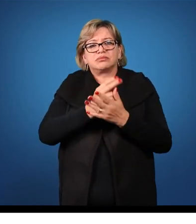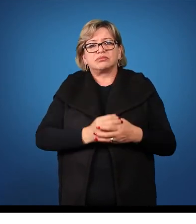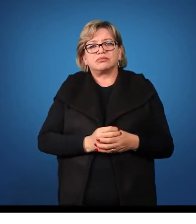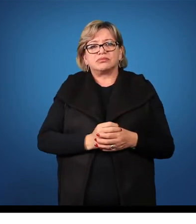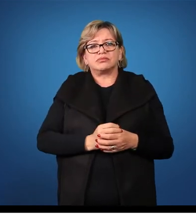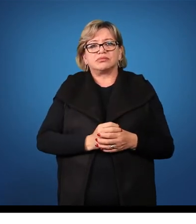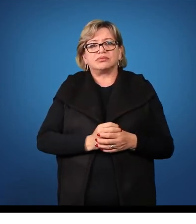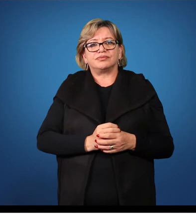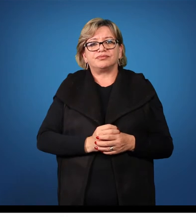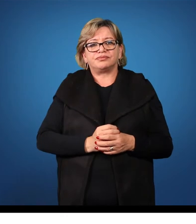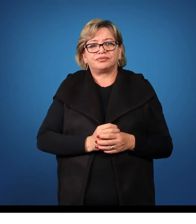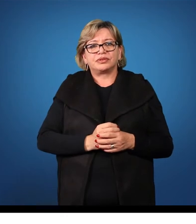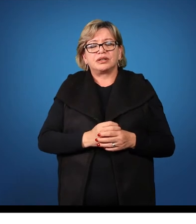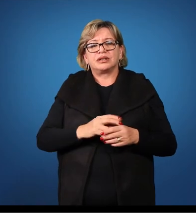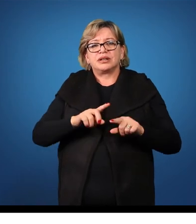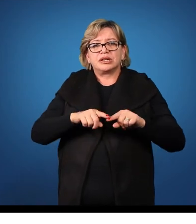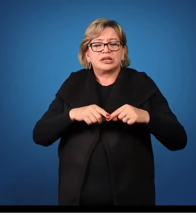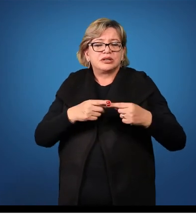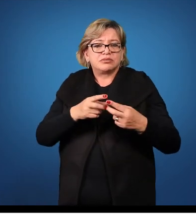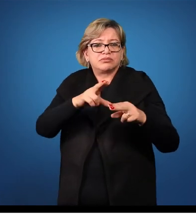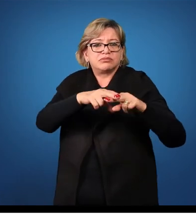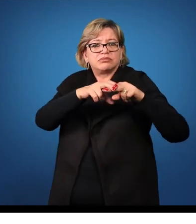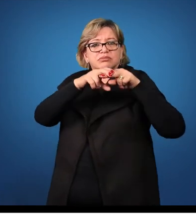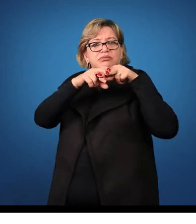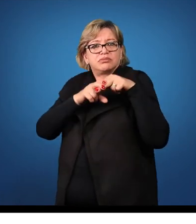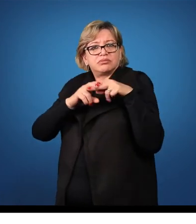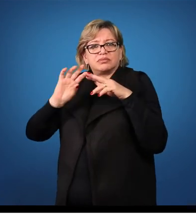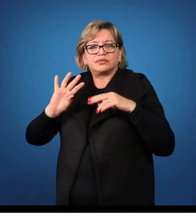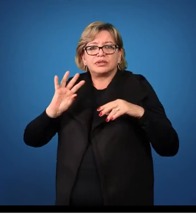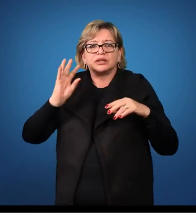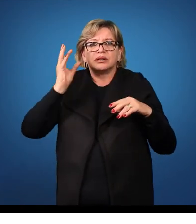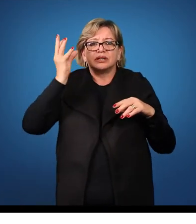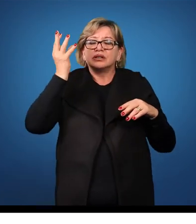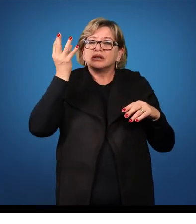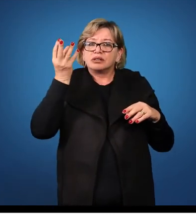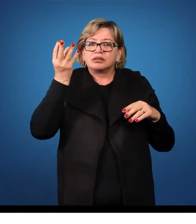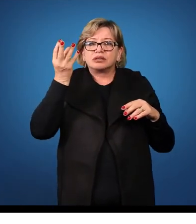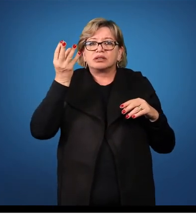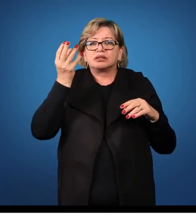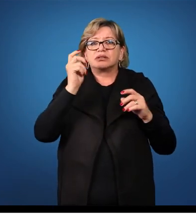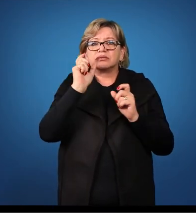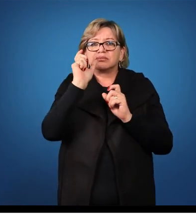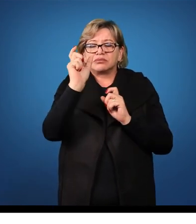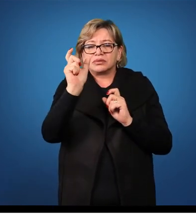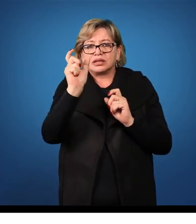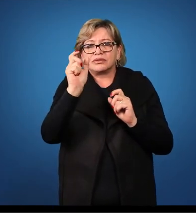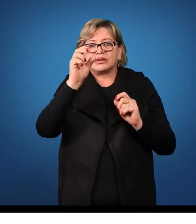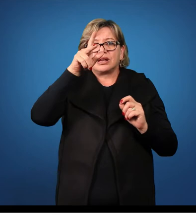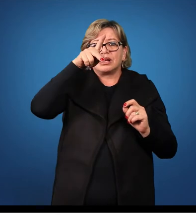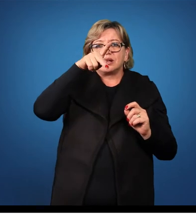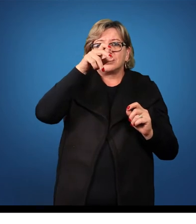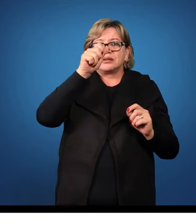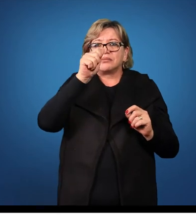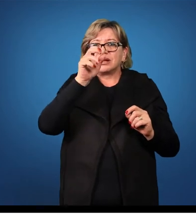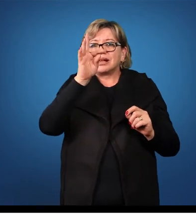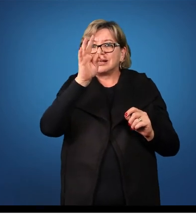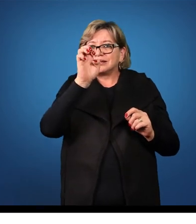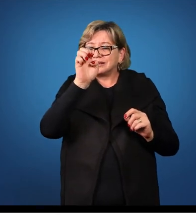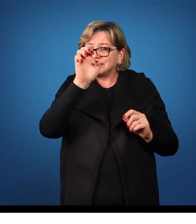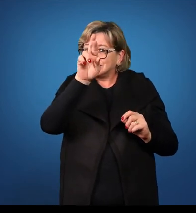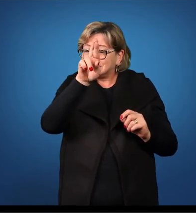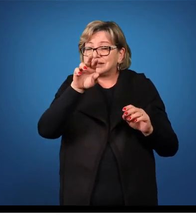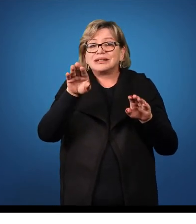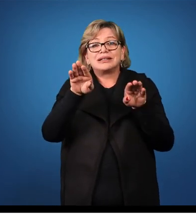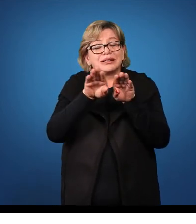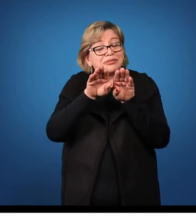PATRES PATRIBUS. Assim, acontece com a palavra PATER, MATER, que significa mãe, também